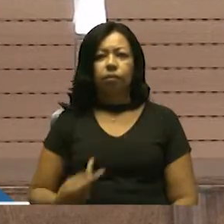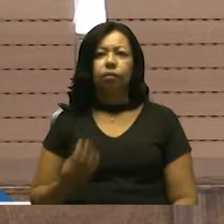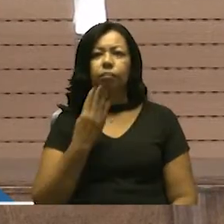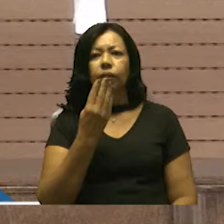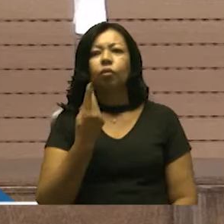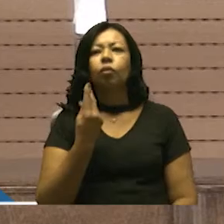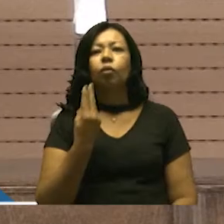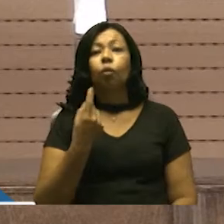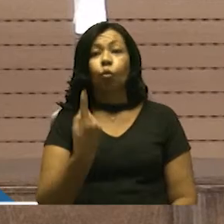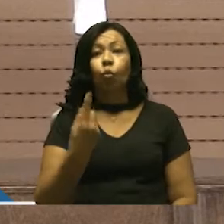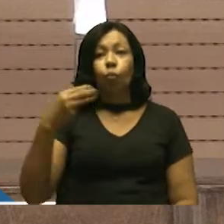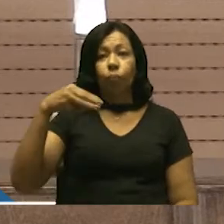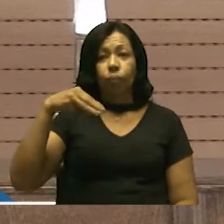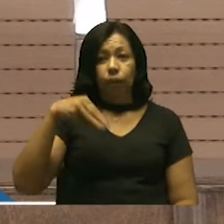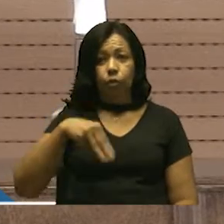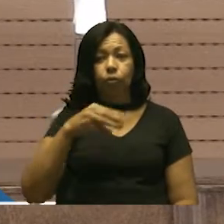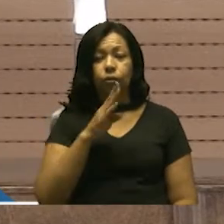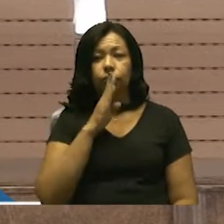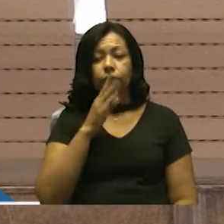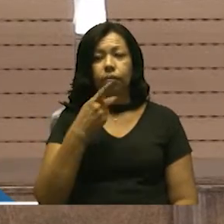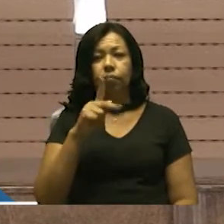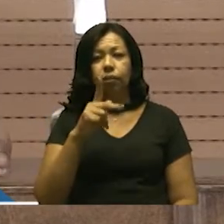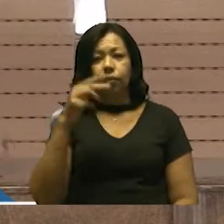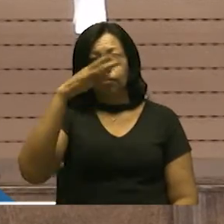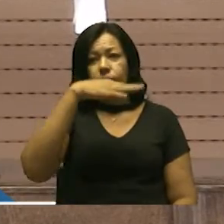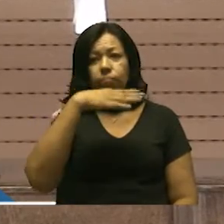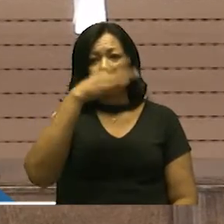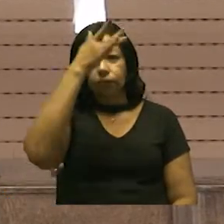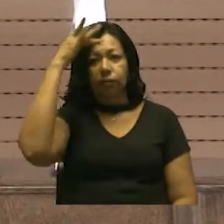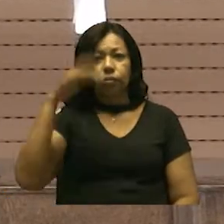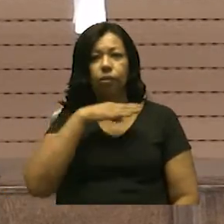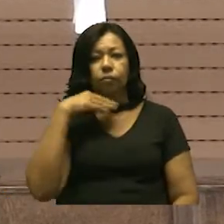silêncio em memória das vítimas da Covid-19.